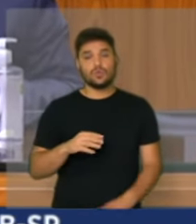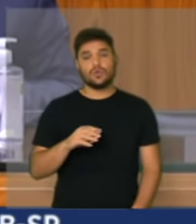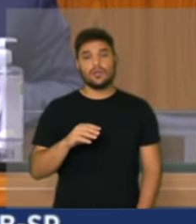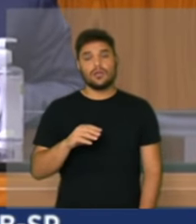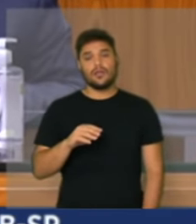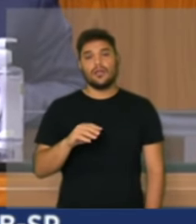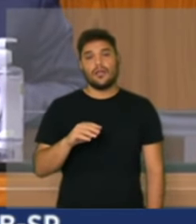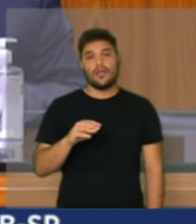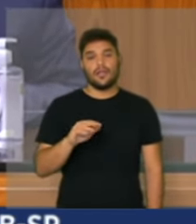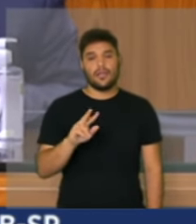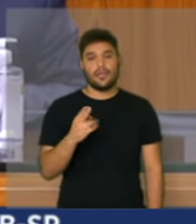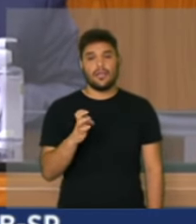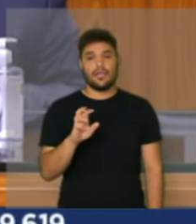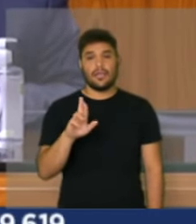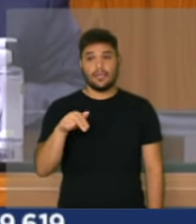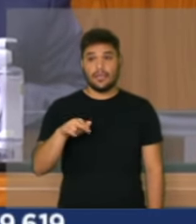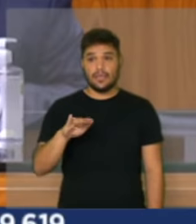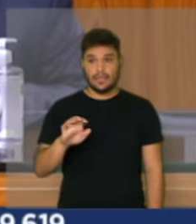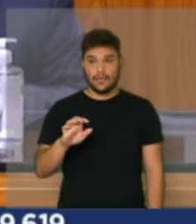Fontana.